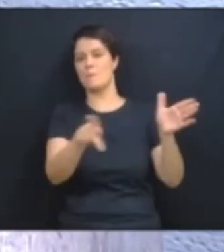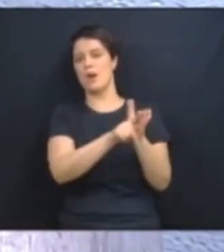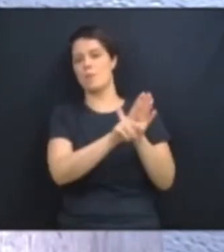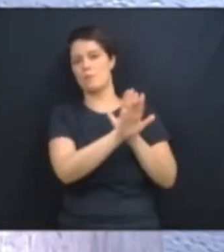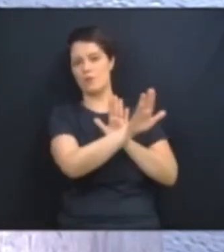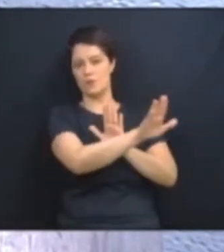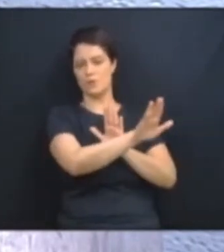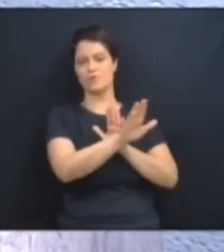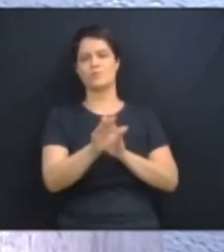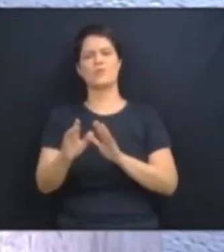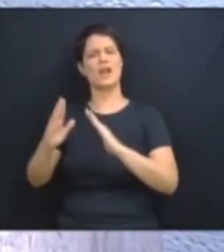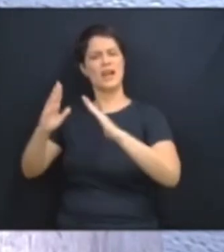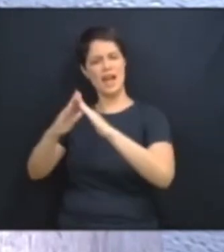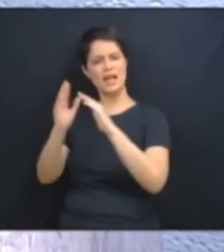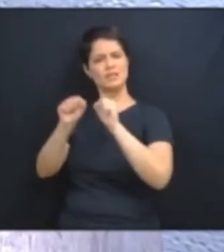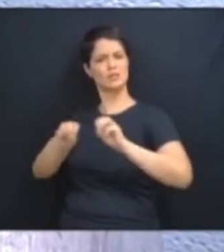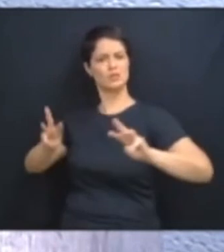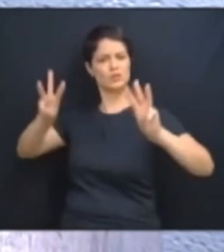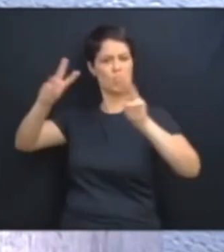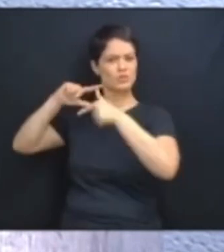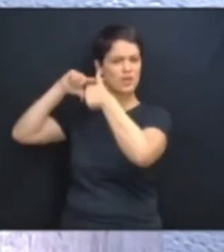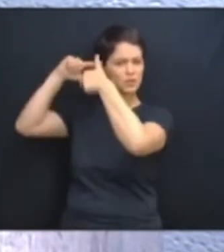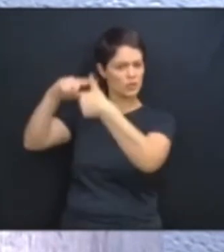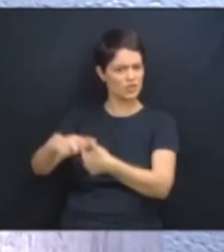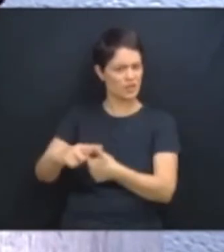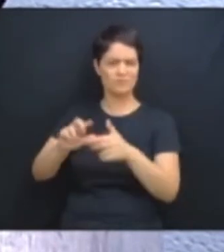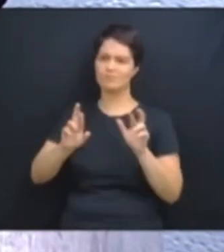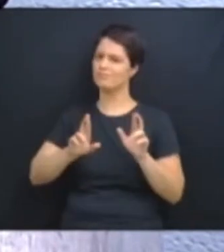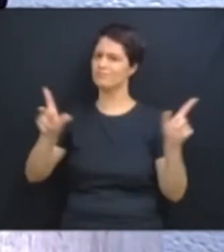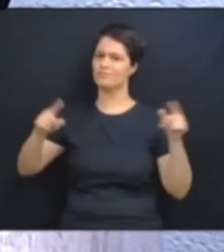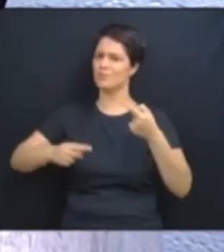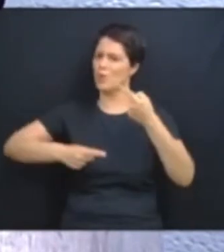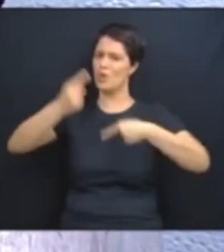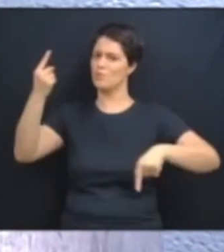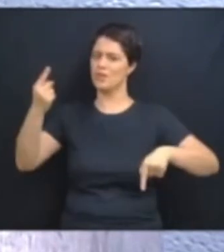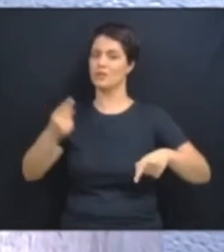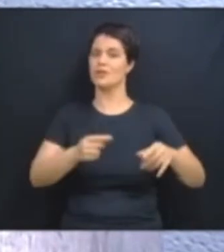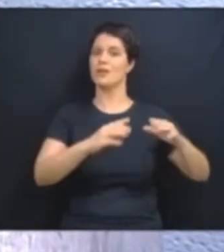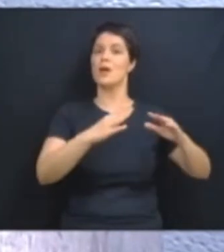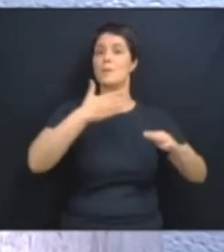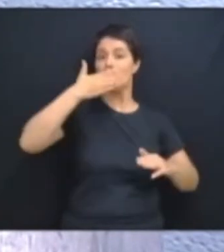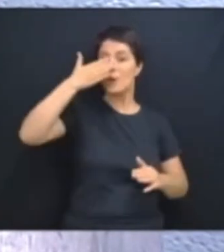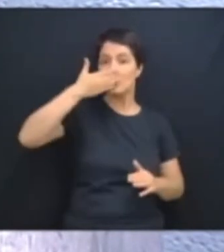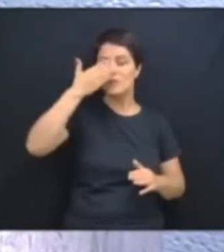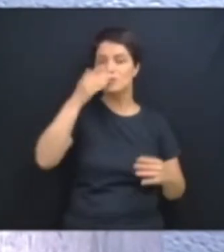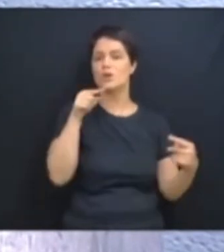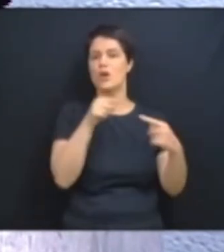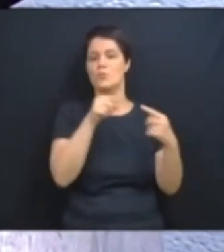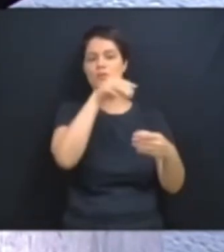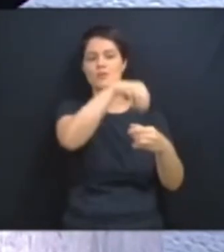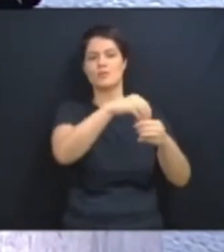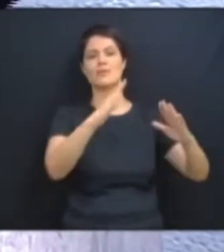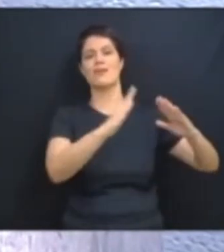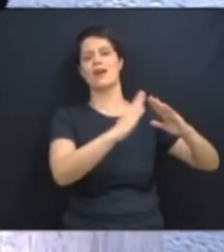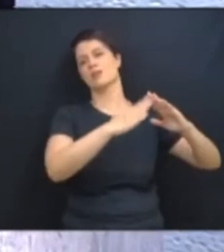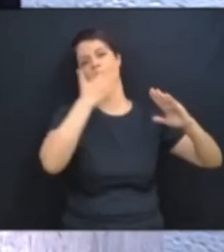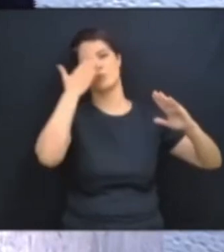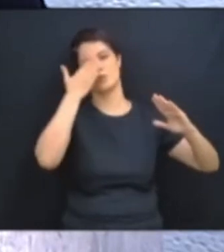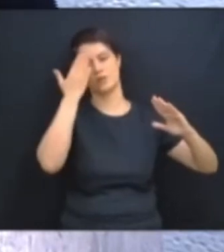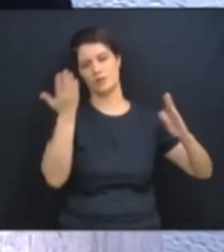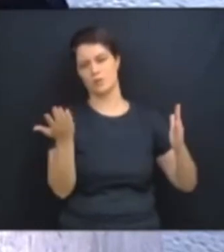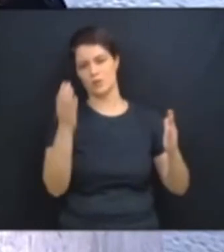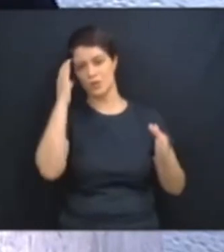tradicional, não, lugar de prostituta é em casa de prostituição, tem muitas casas